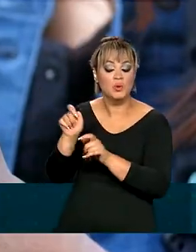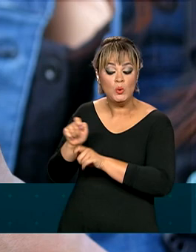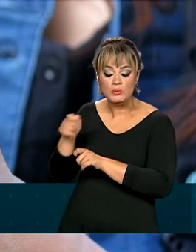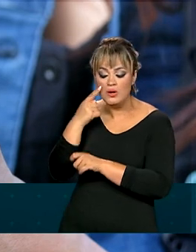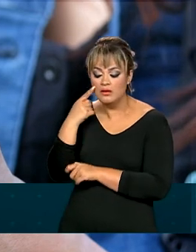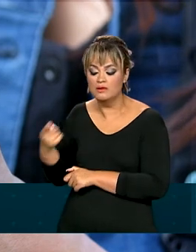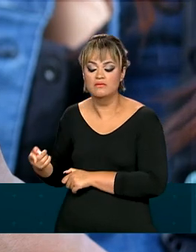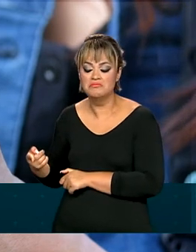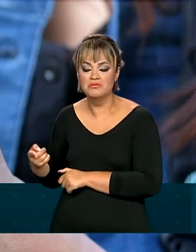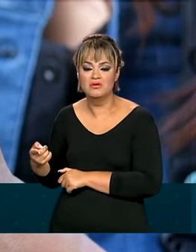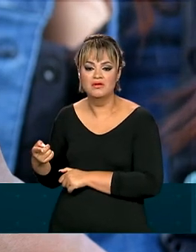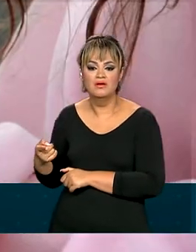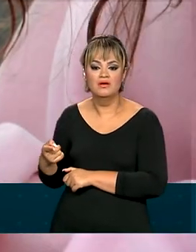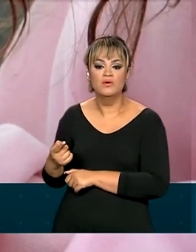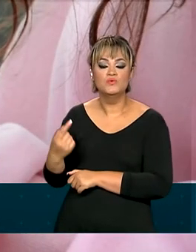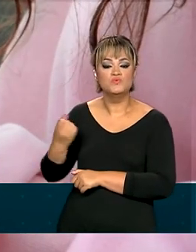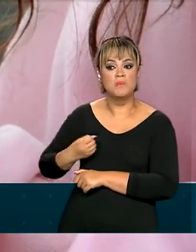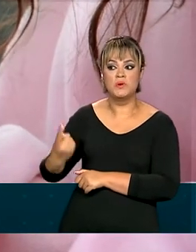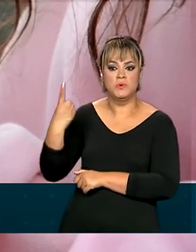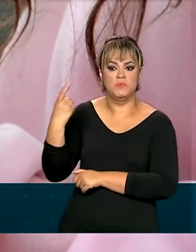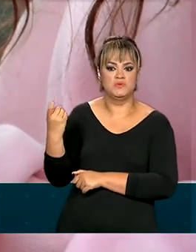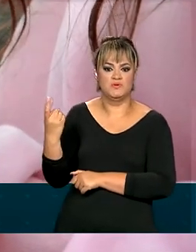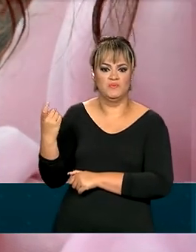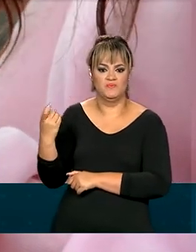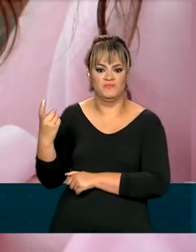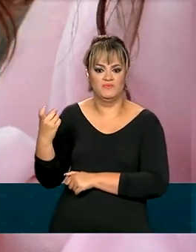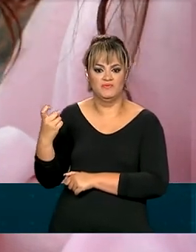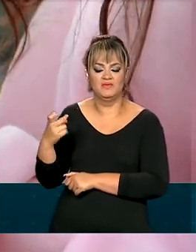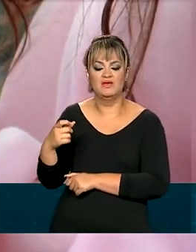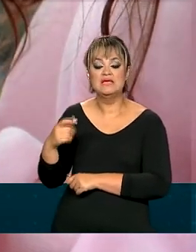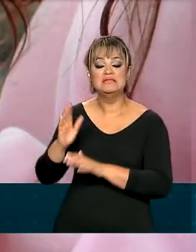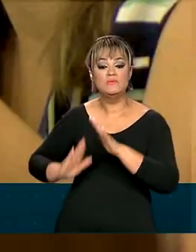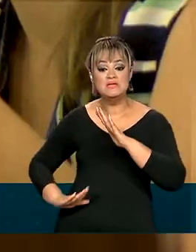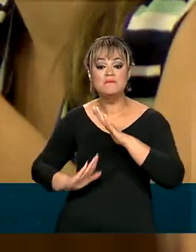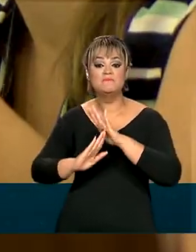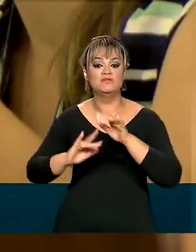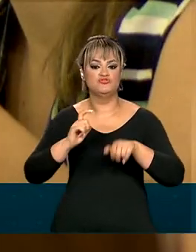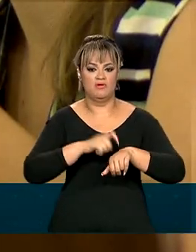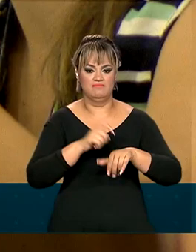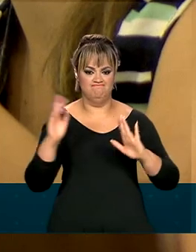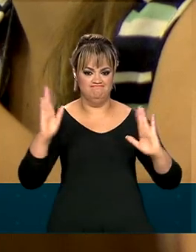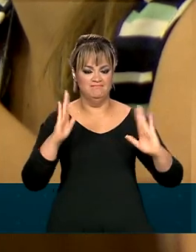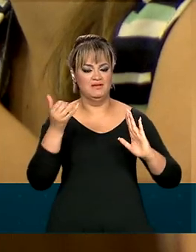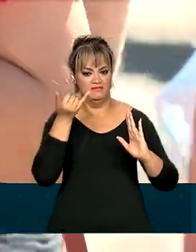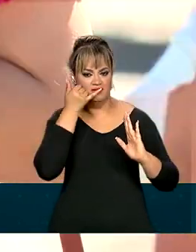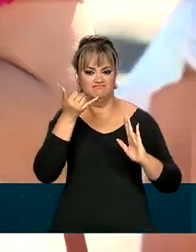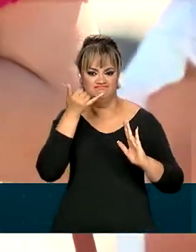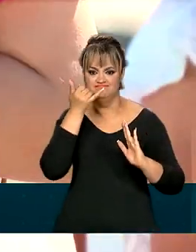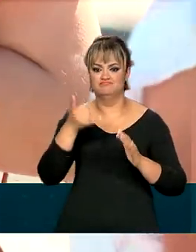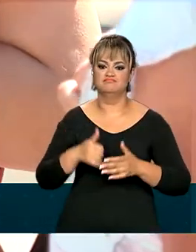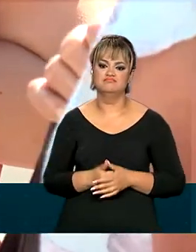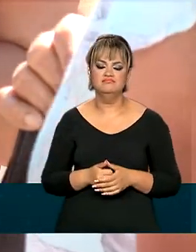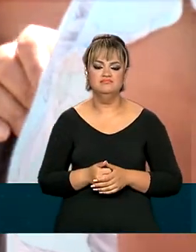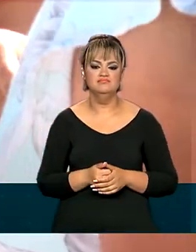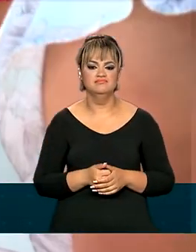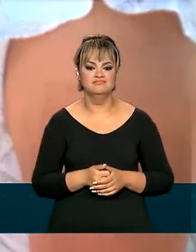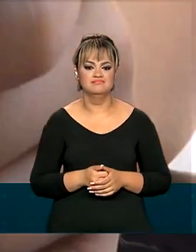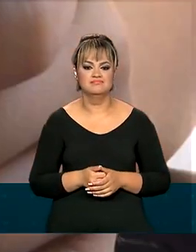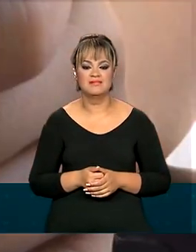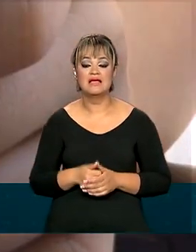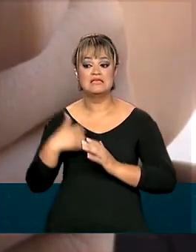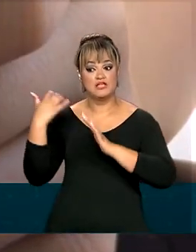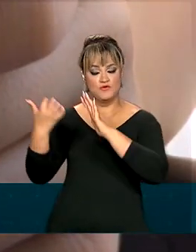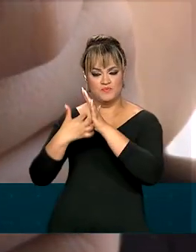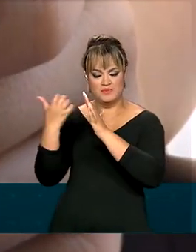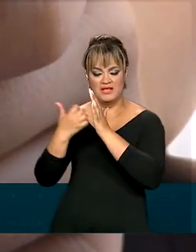concentra tudo agora em um único número e também estabelece um limite de horário para essas ligações de cobrança. As